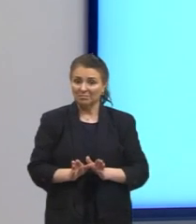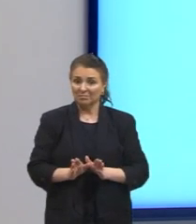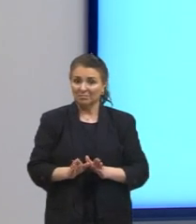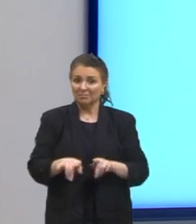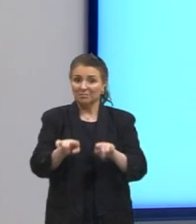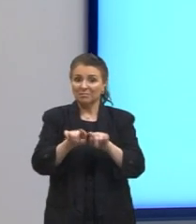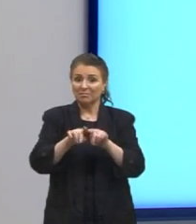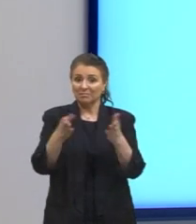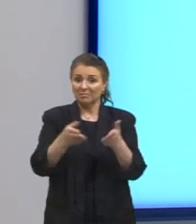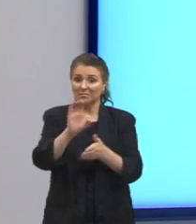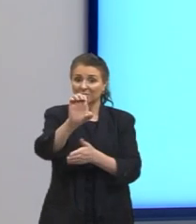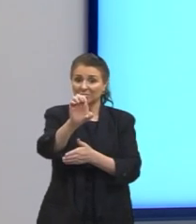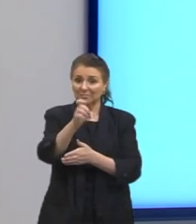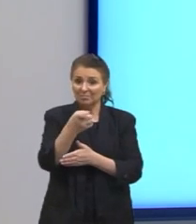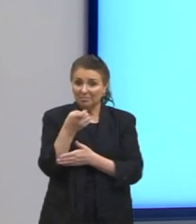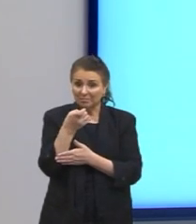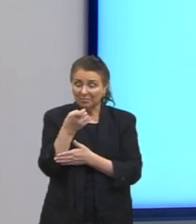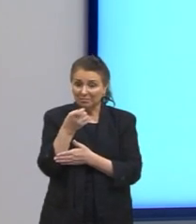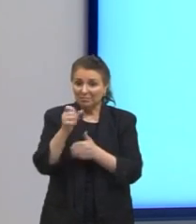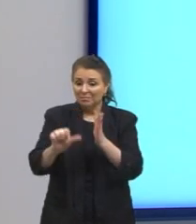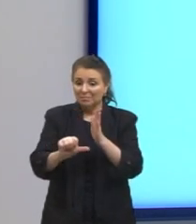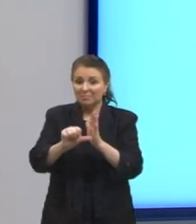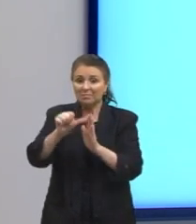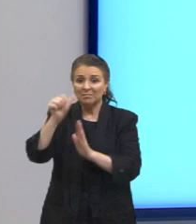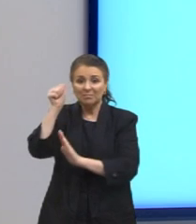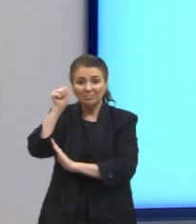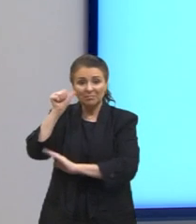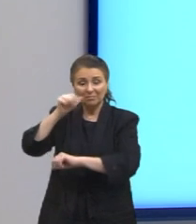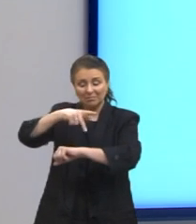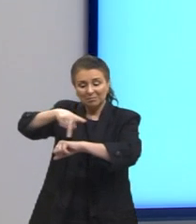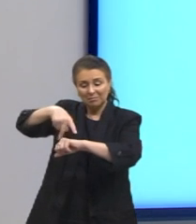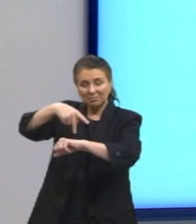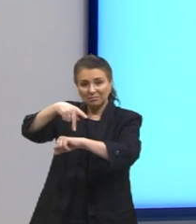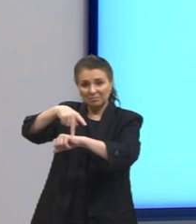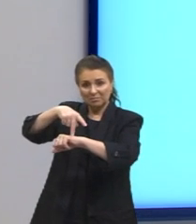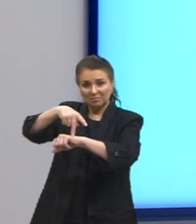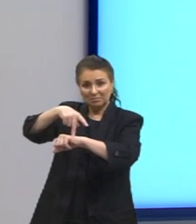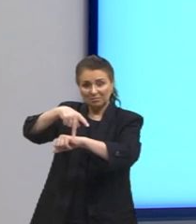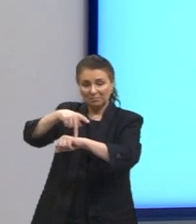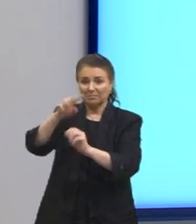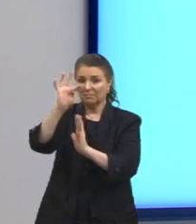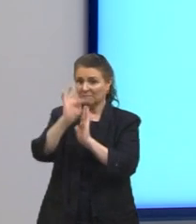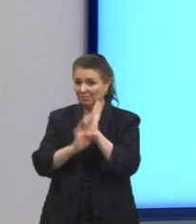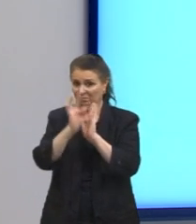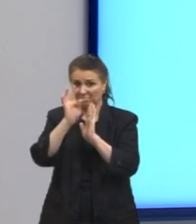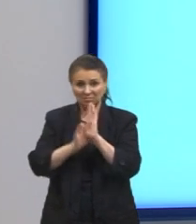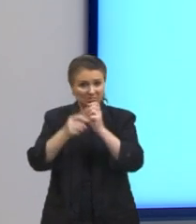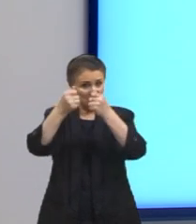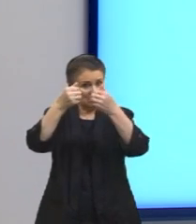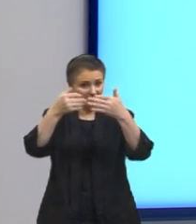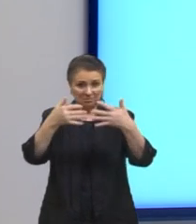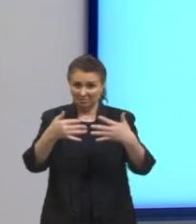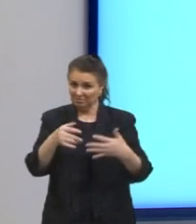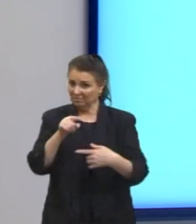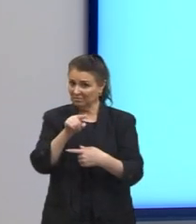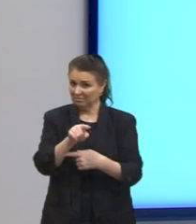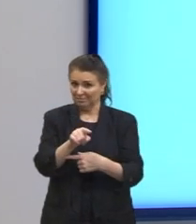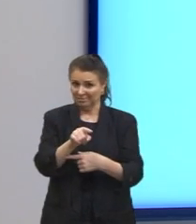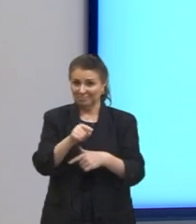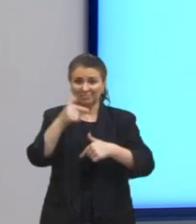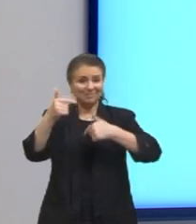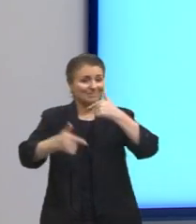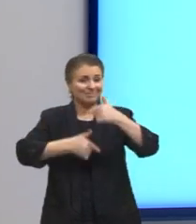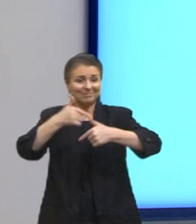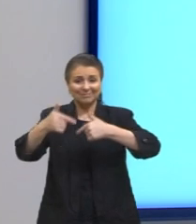dama. Então, Está vendo onde é que o texto está me levando? Ele não está me levando a essas questões aqui. O trabalho